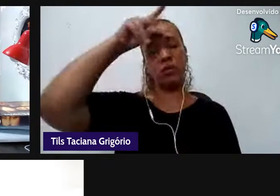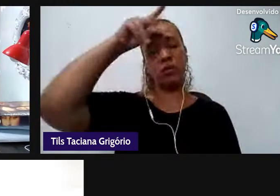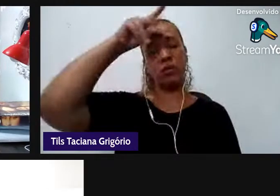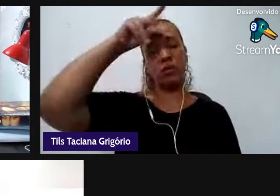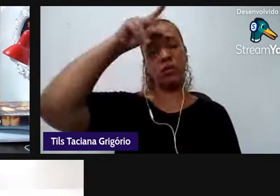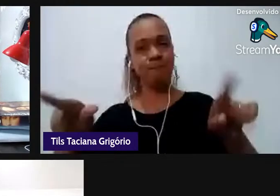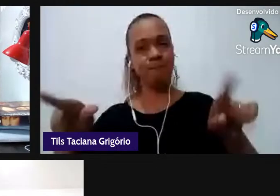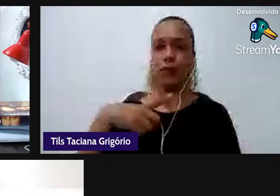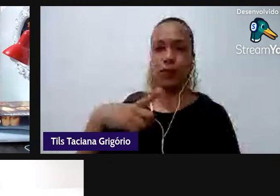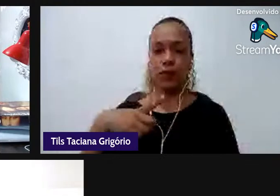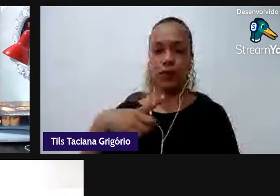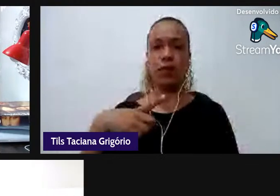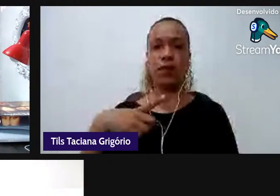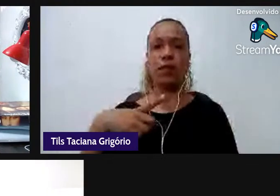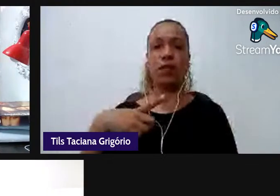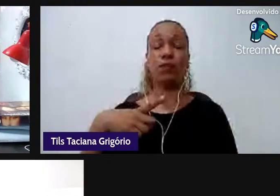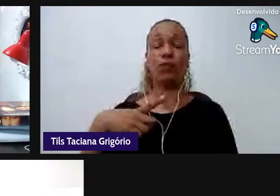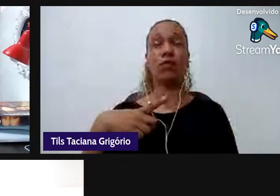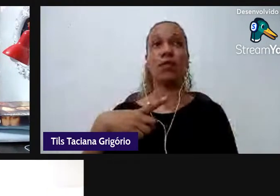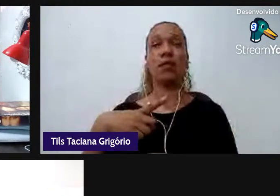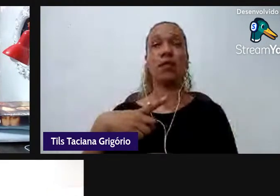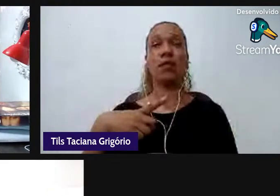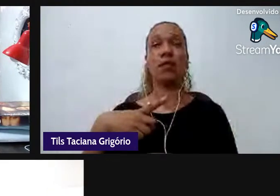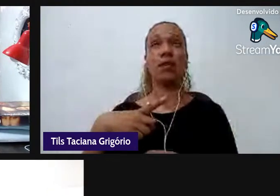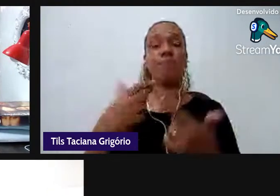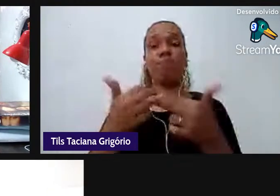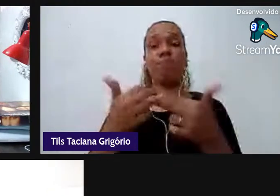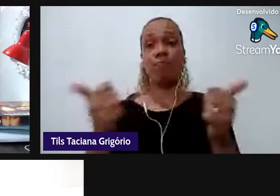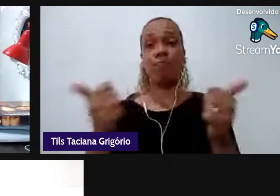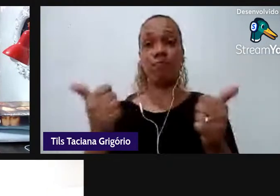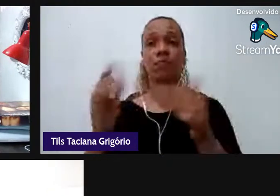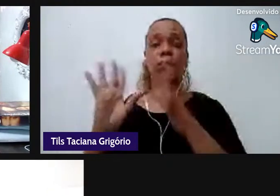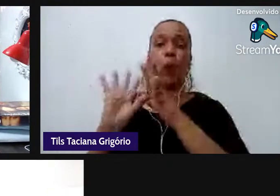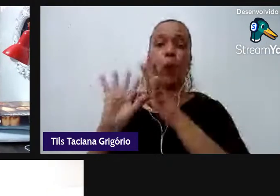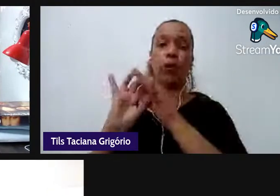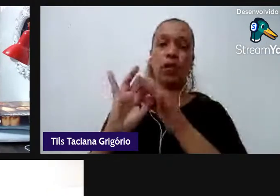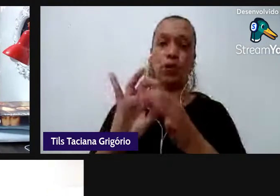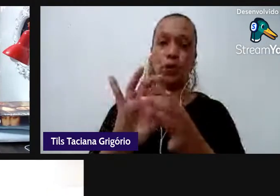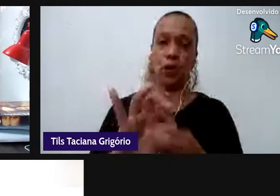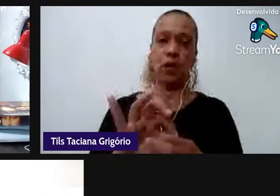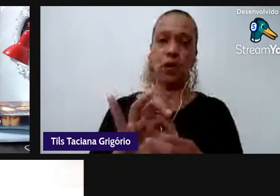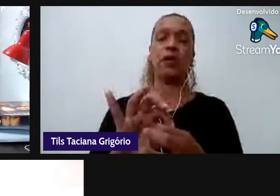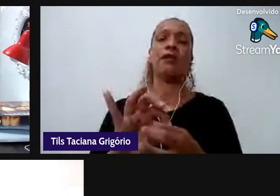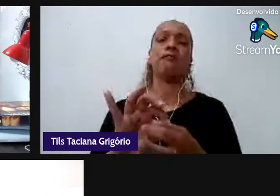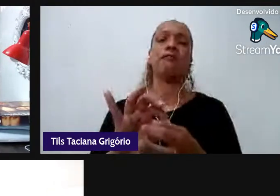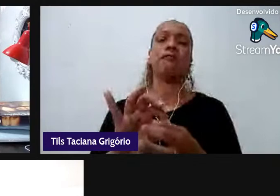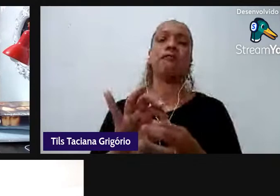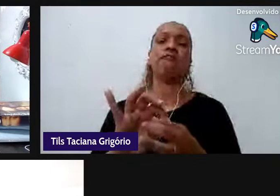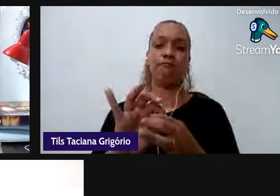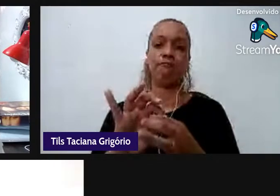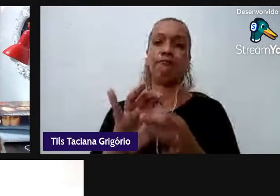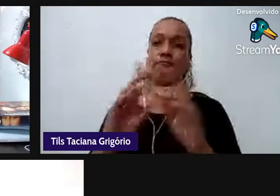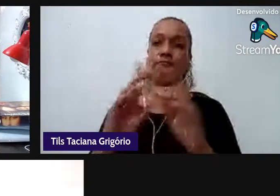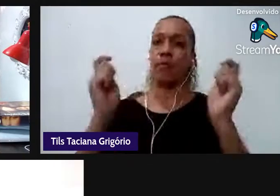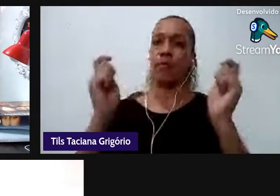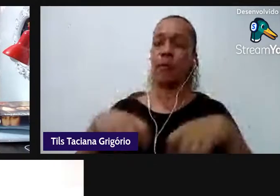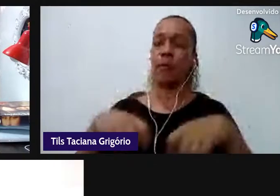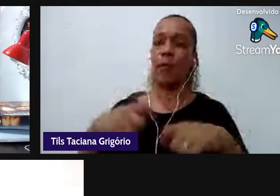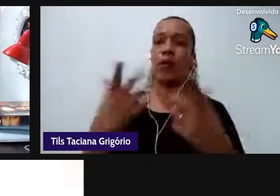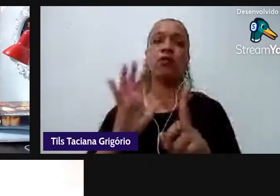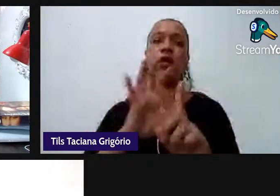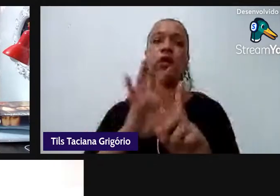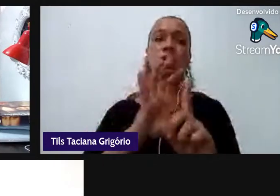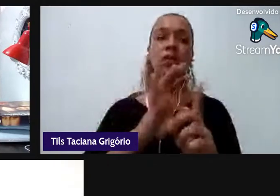questões contextuais que a gente pode dizer assim que podem interferir nesse processo de implementação então